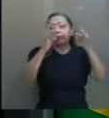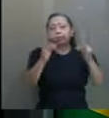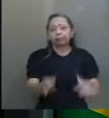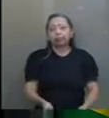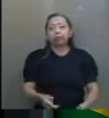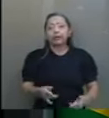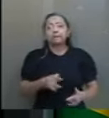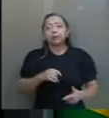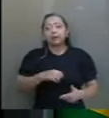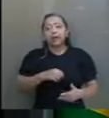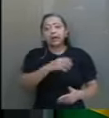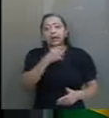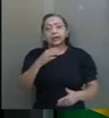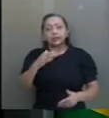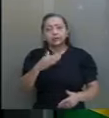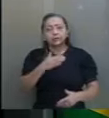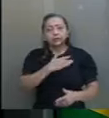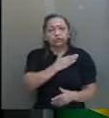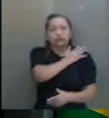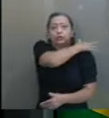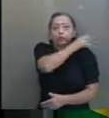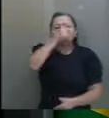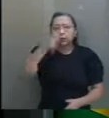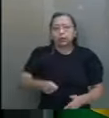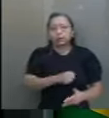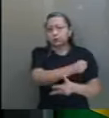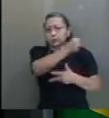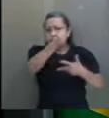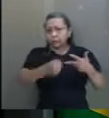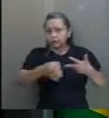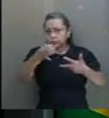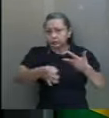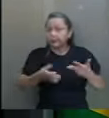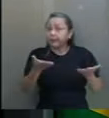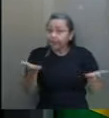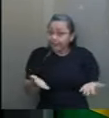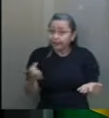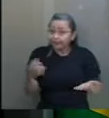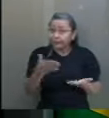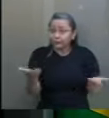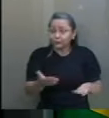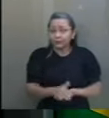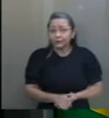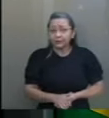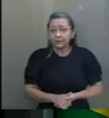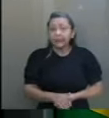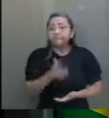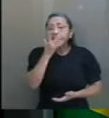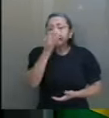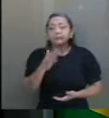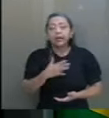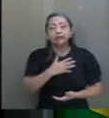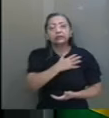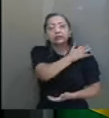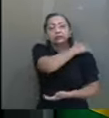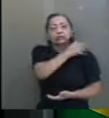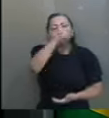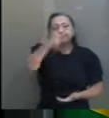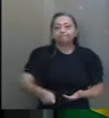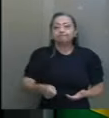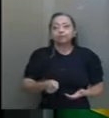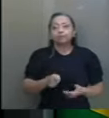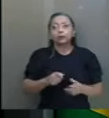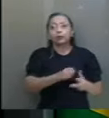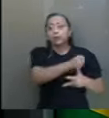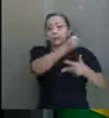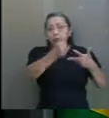ditadura do poder judiciário. E essa é a grande novidade hoje. Uma ditadura do poder judiciário.